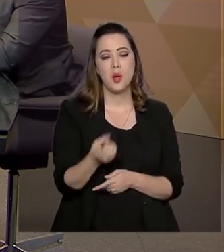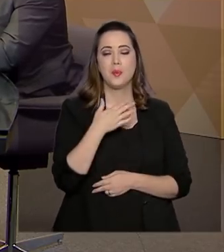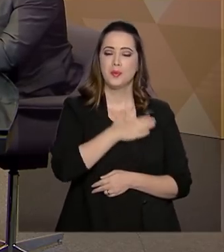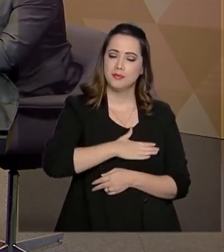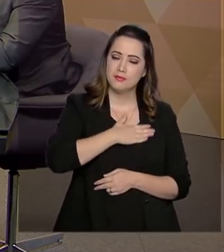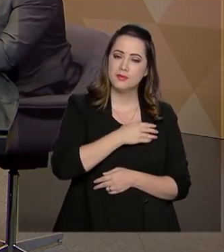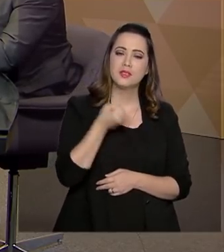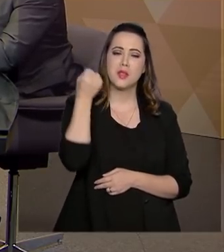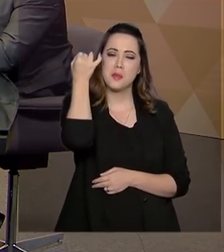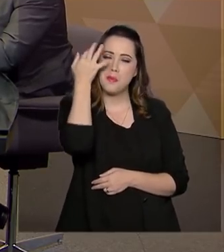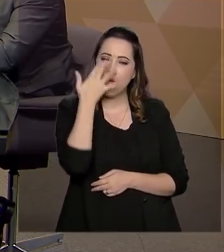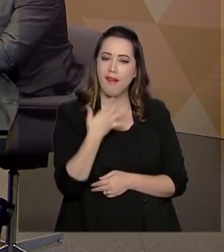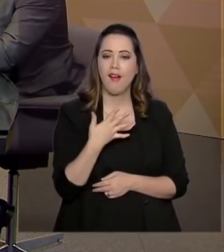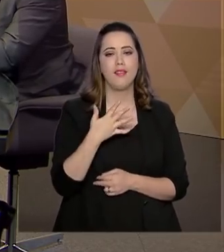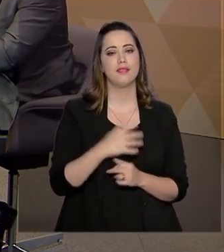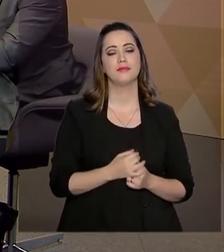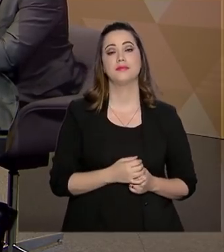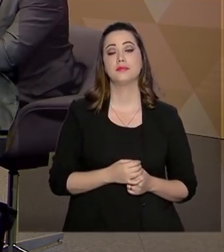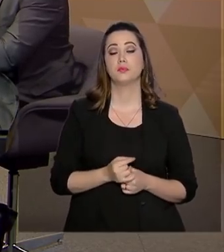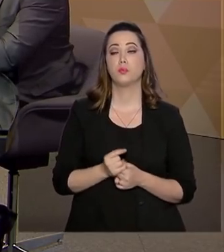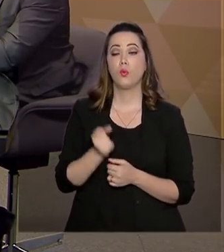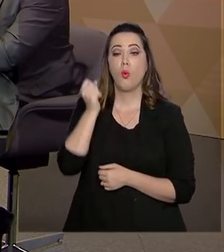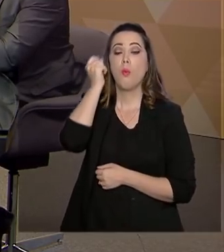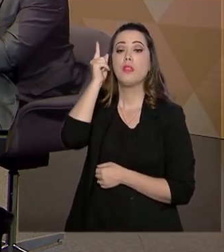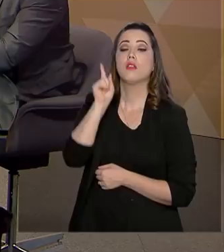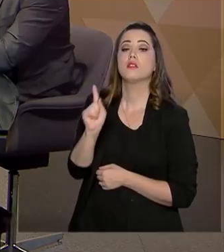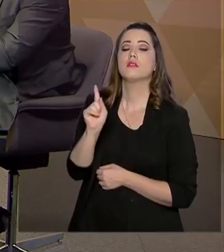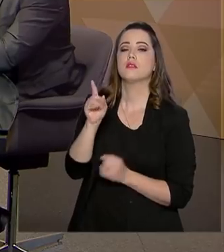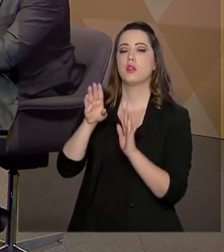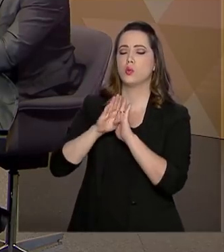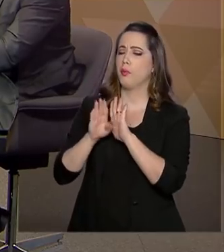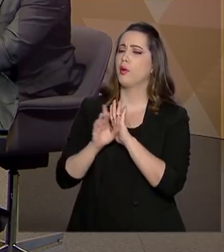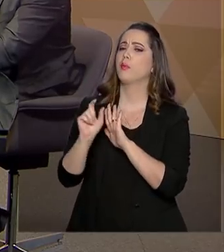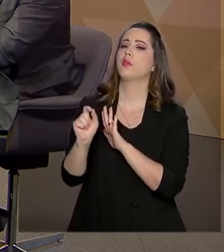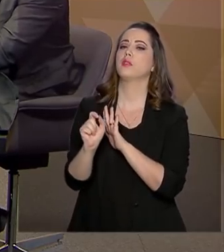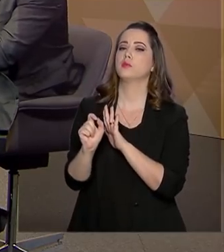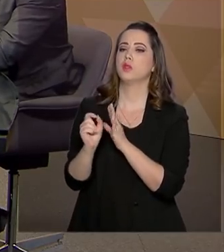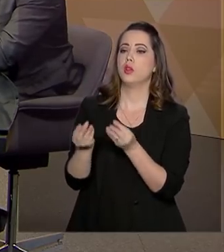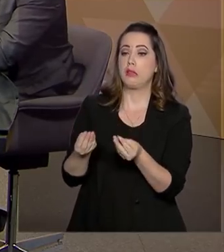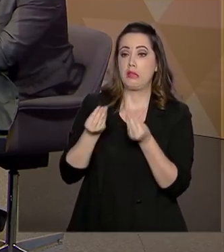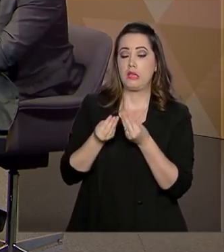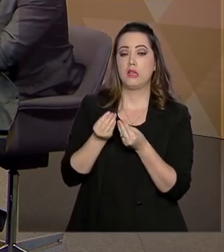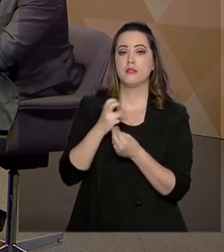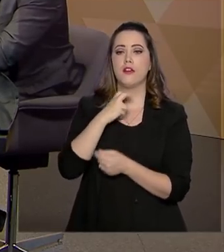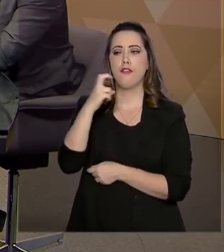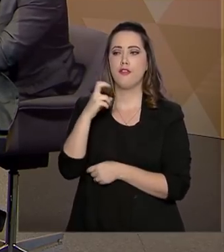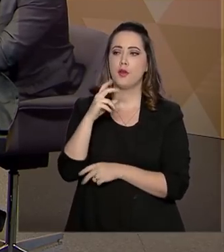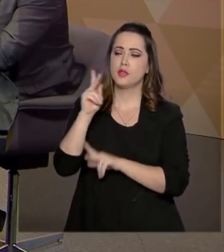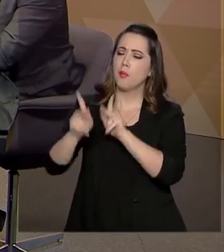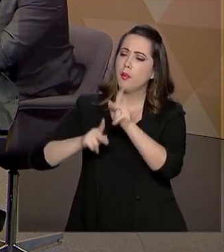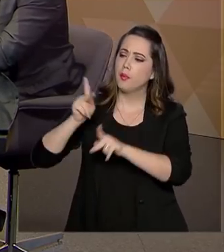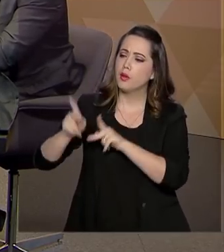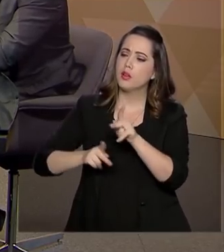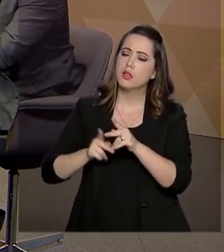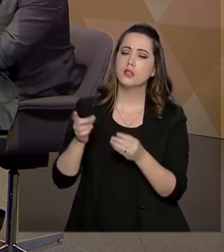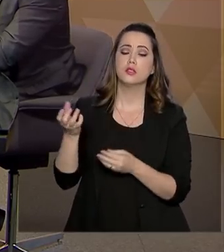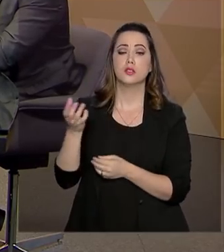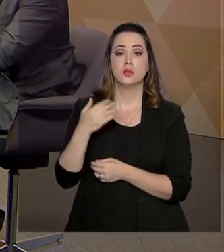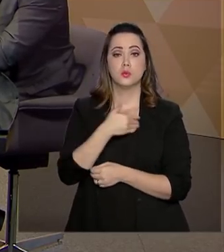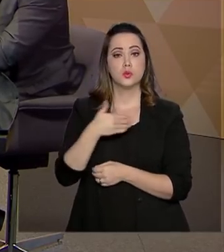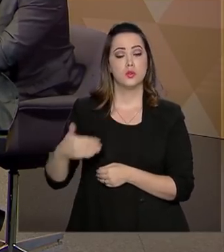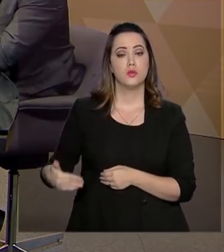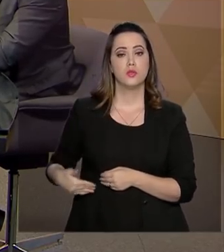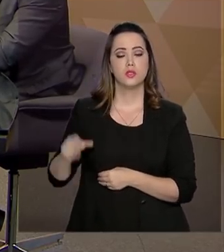para esclarecer alguns pontos. Ministro, uma das ideias do Brasil em Pauta é justamente trazer a voz da população para os